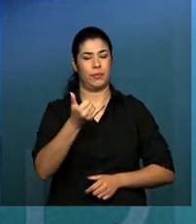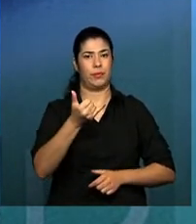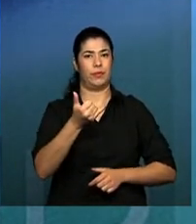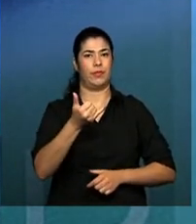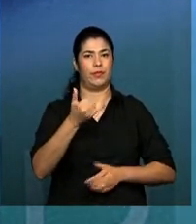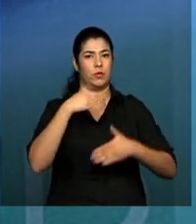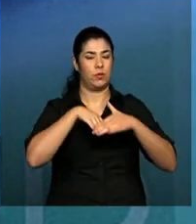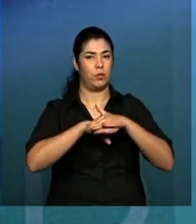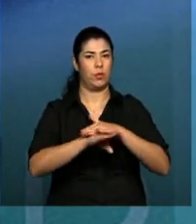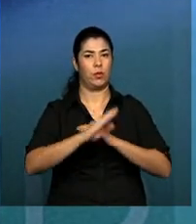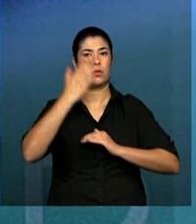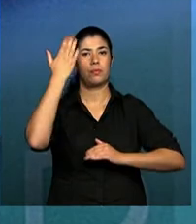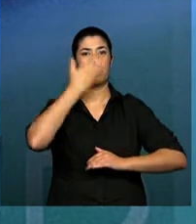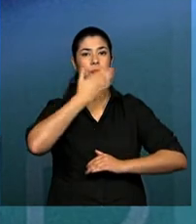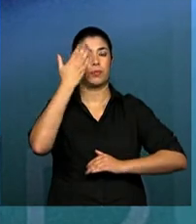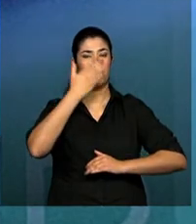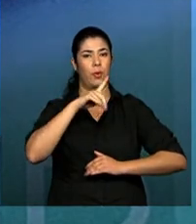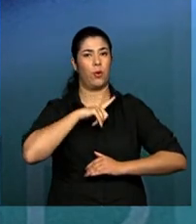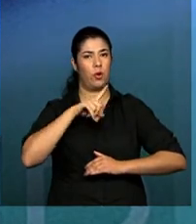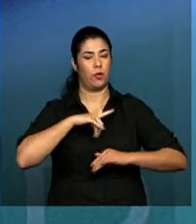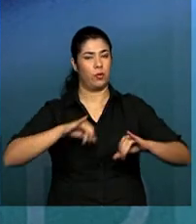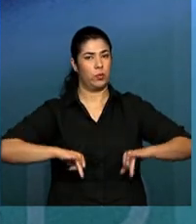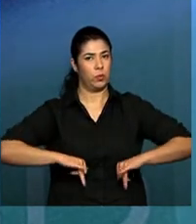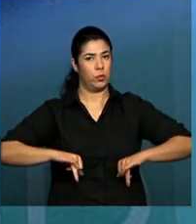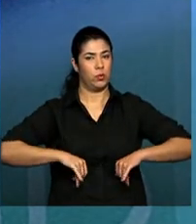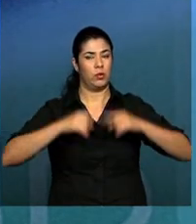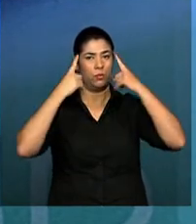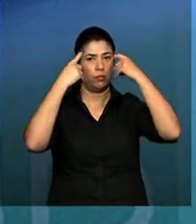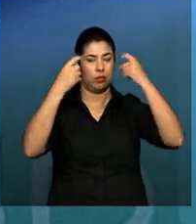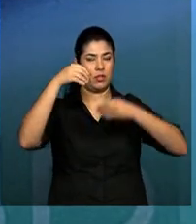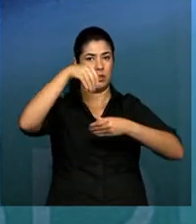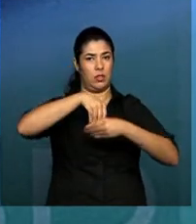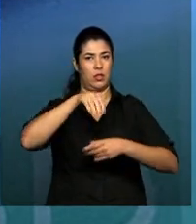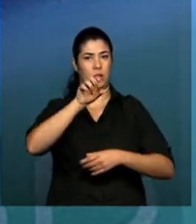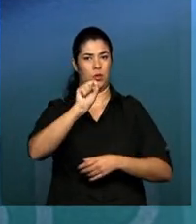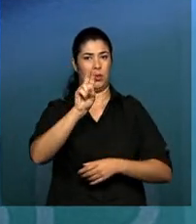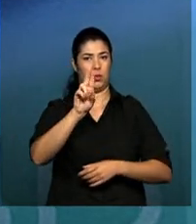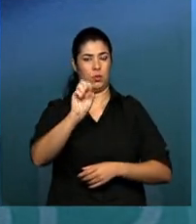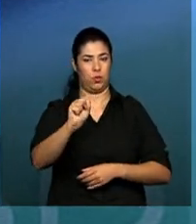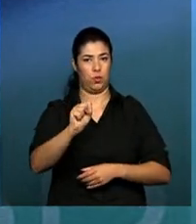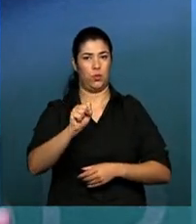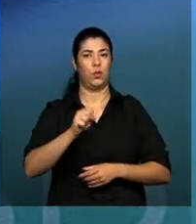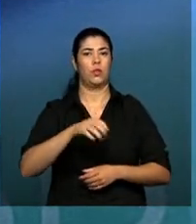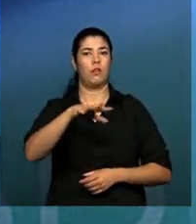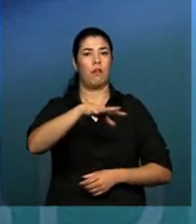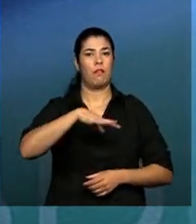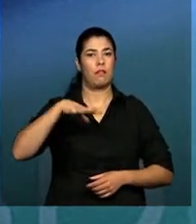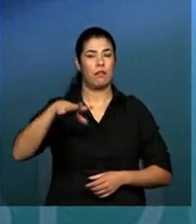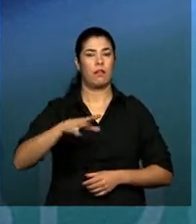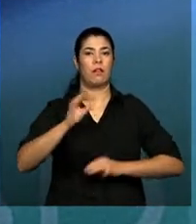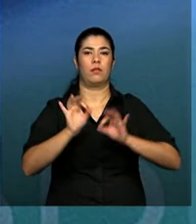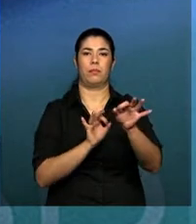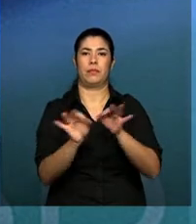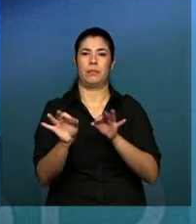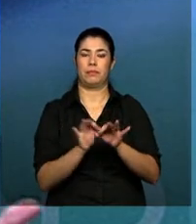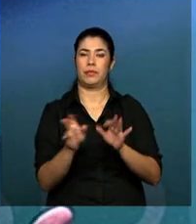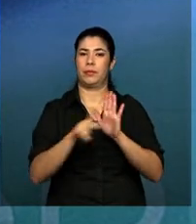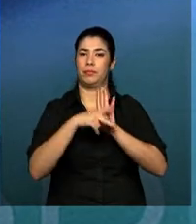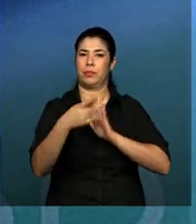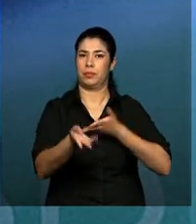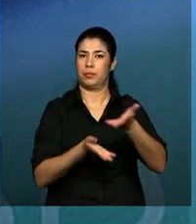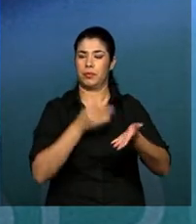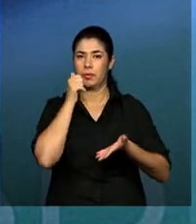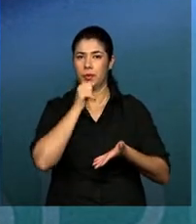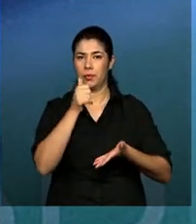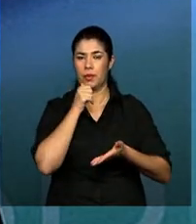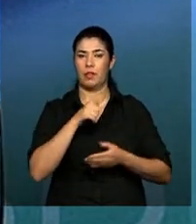elementos coletados no atendimento feito no SUS, em serviços habilitados, preparados para isso e que servem